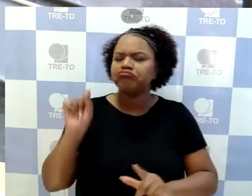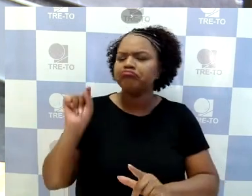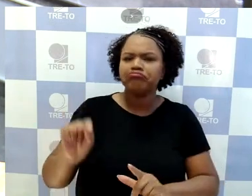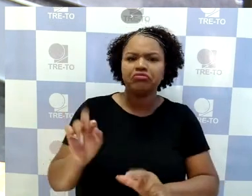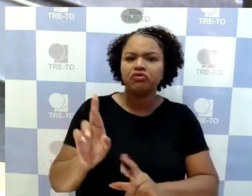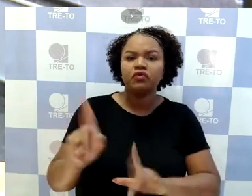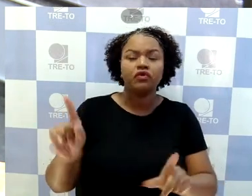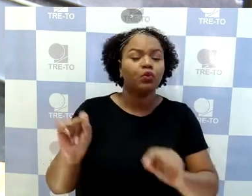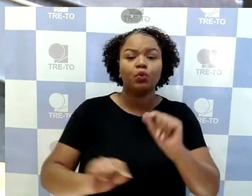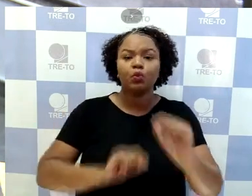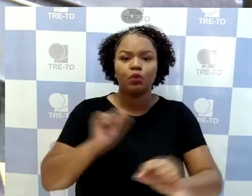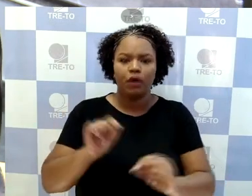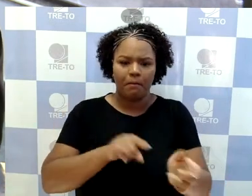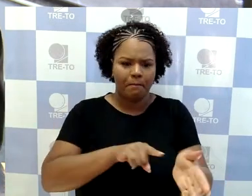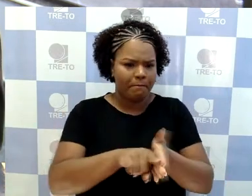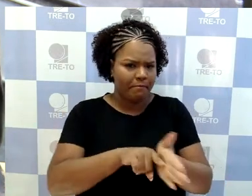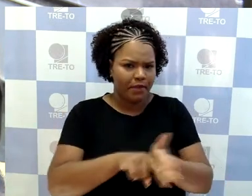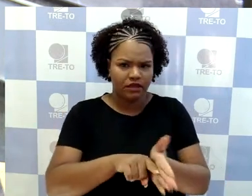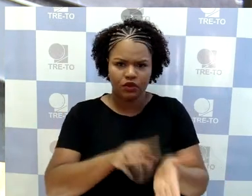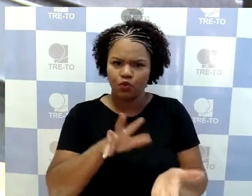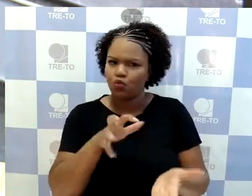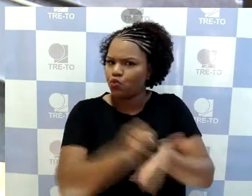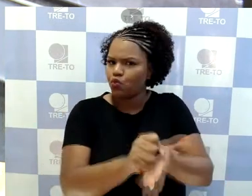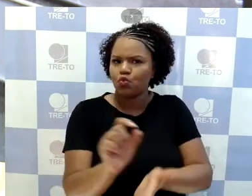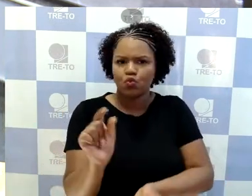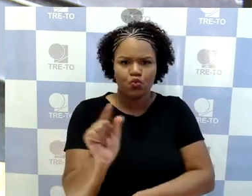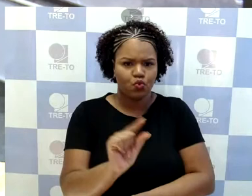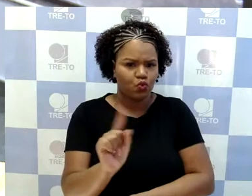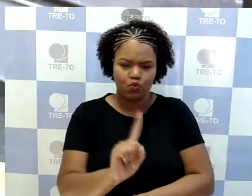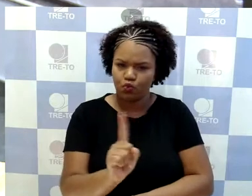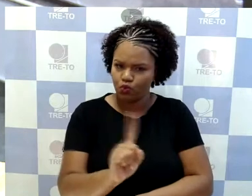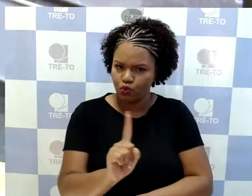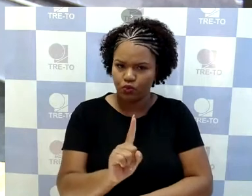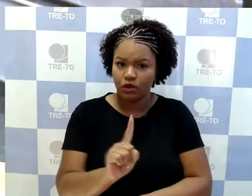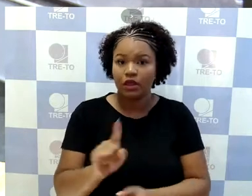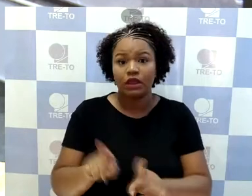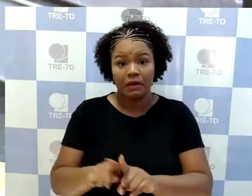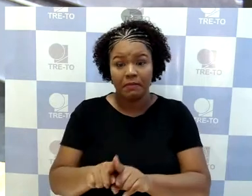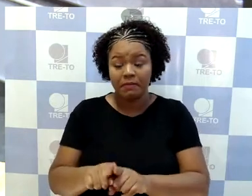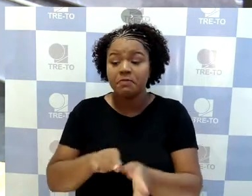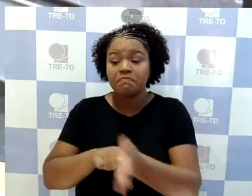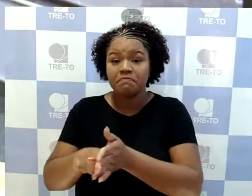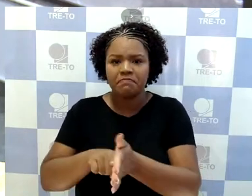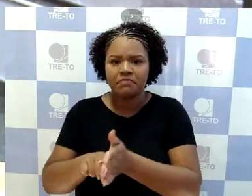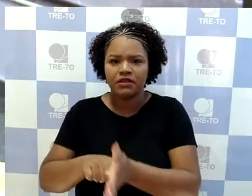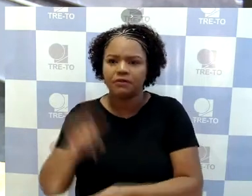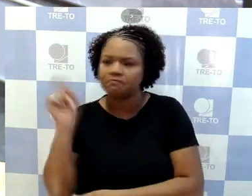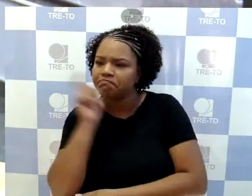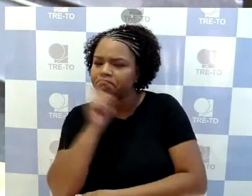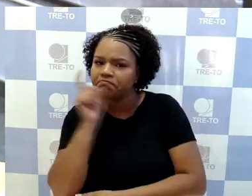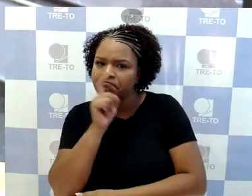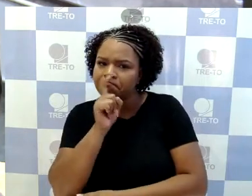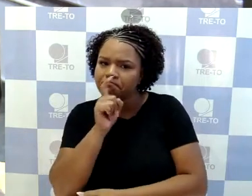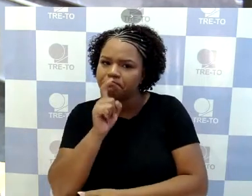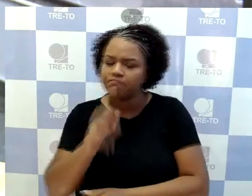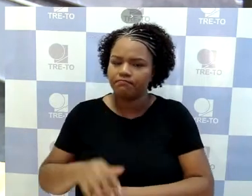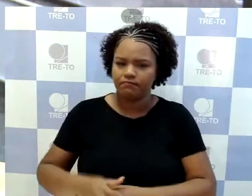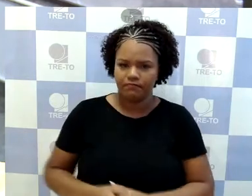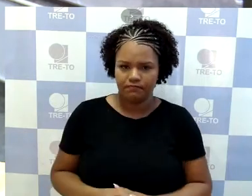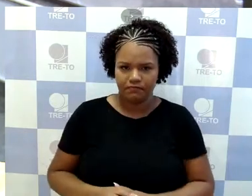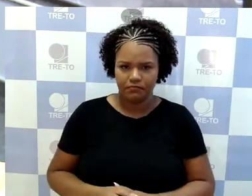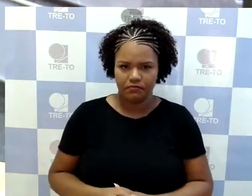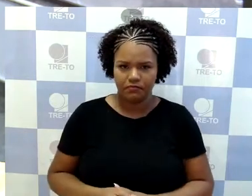pesquisa que não estava registrada, e uma pesquisa fraudada. E volto a mencionar o juízo. Mas